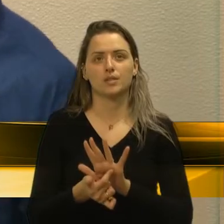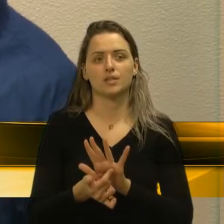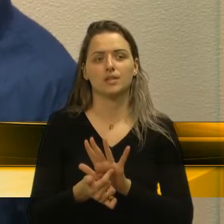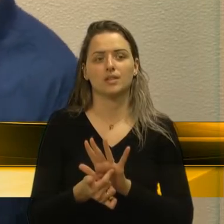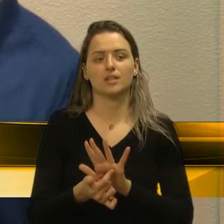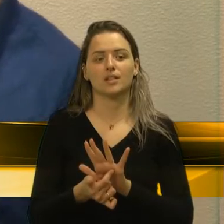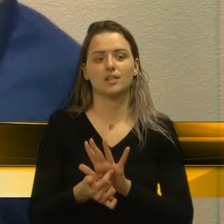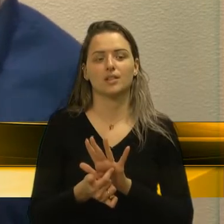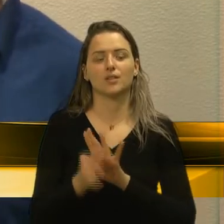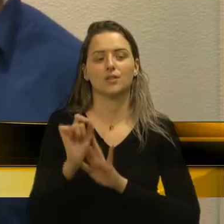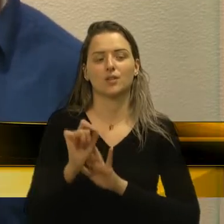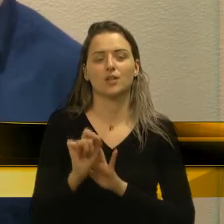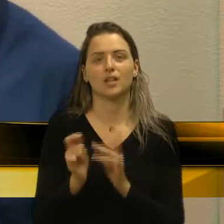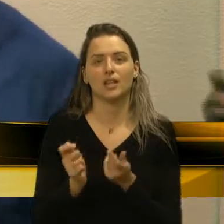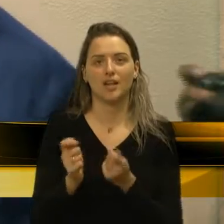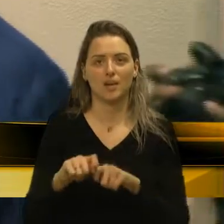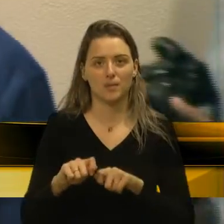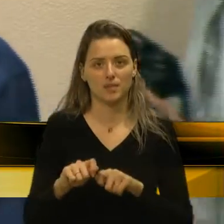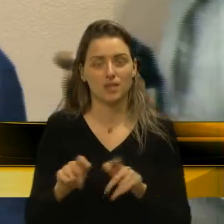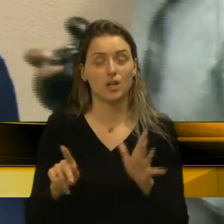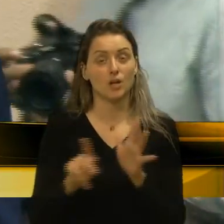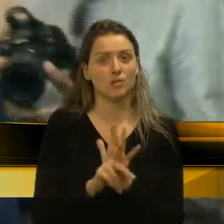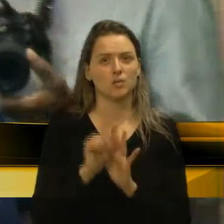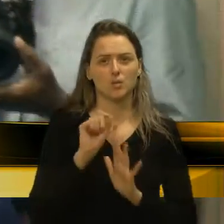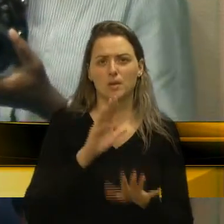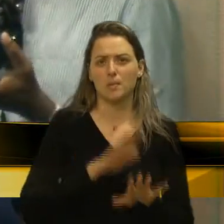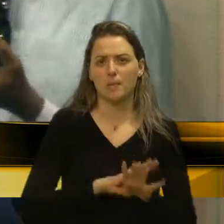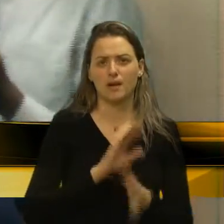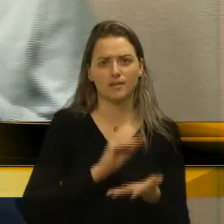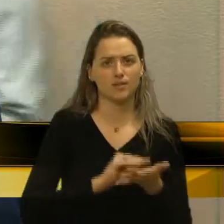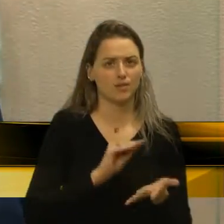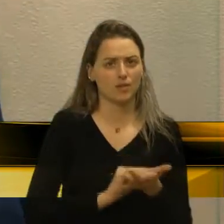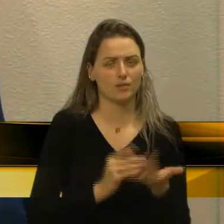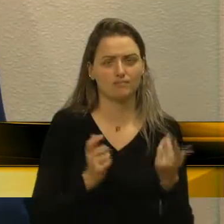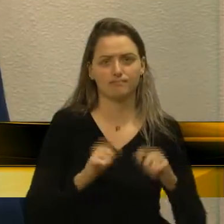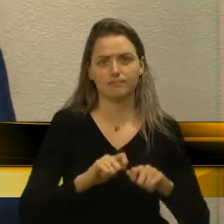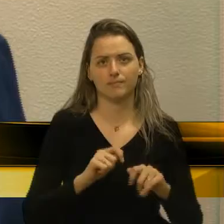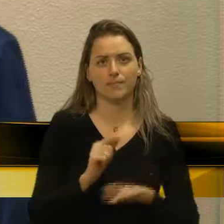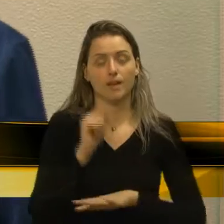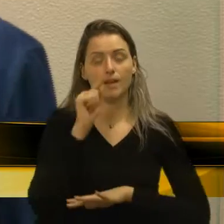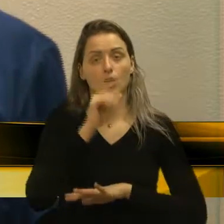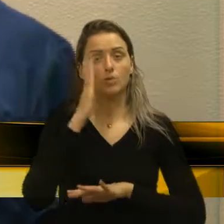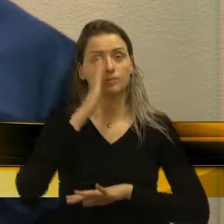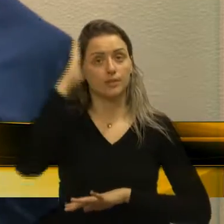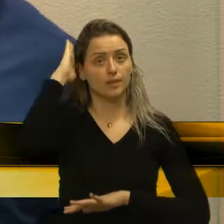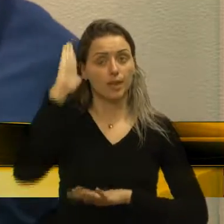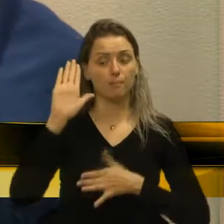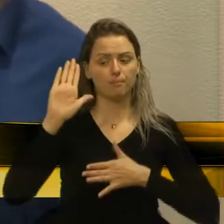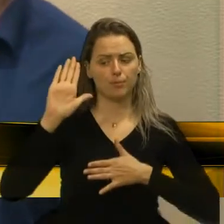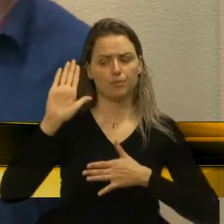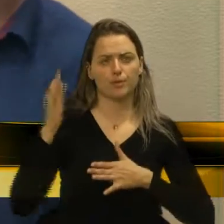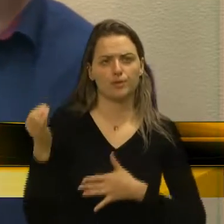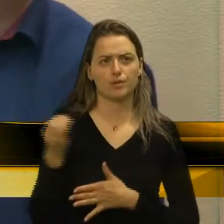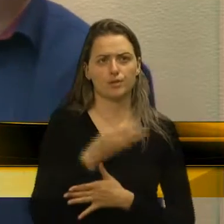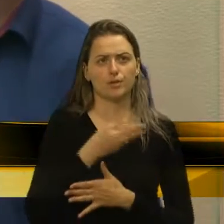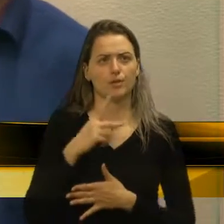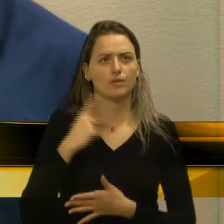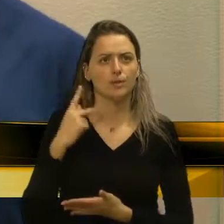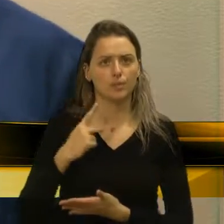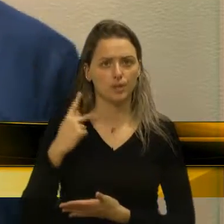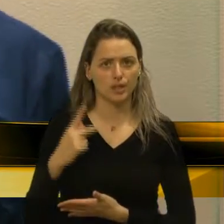índices de incompetência já vistos nessa cidade. Ele que prometia uma nova política,